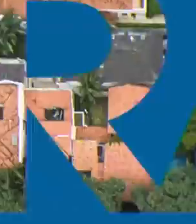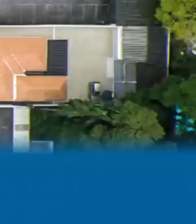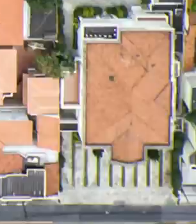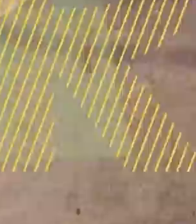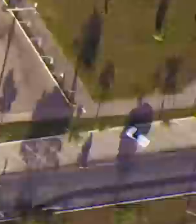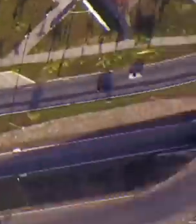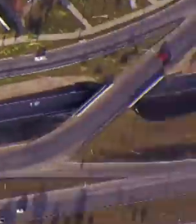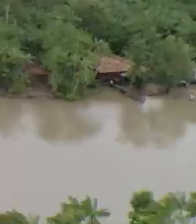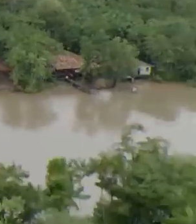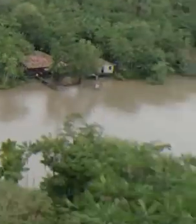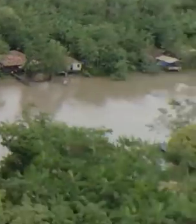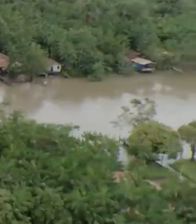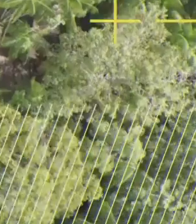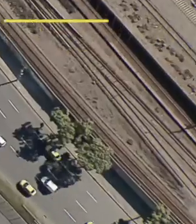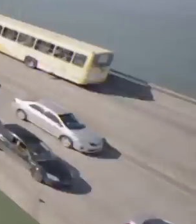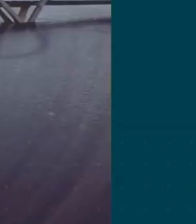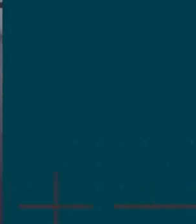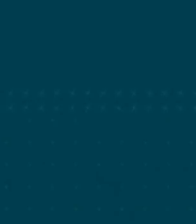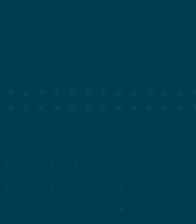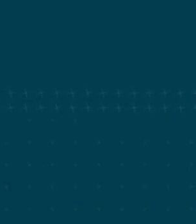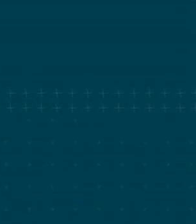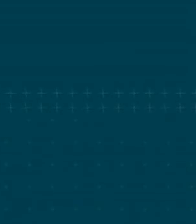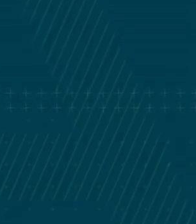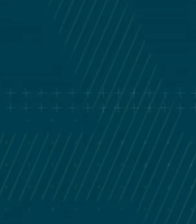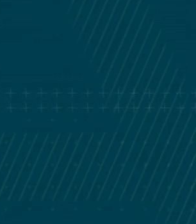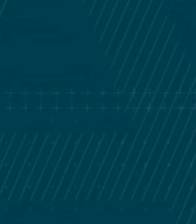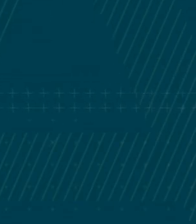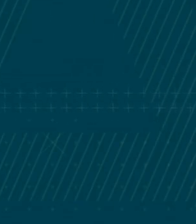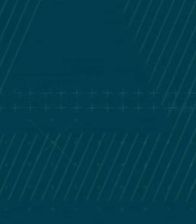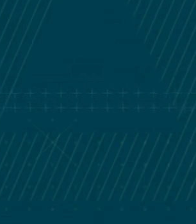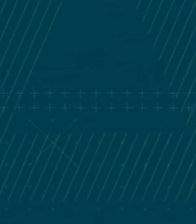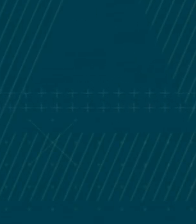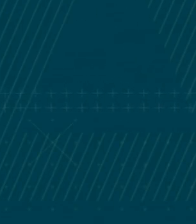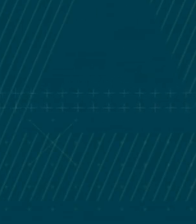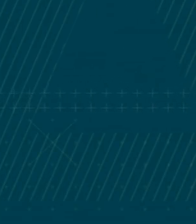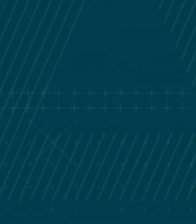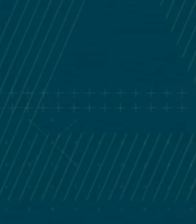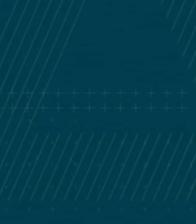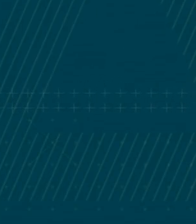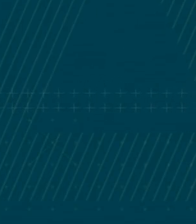Quintena Coelho Transcrição e Coelho Transcrição e